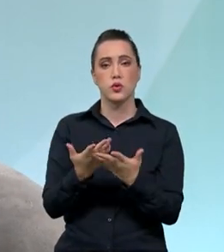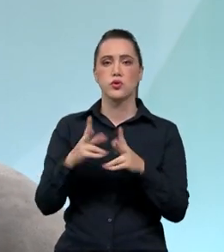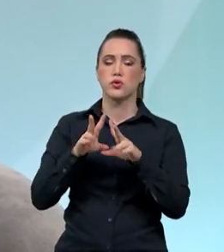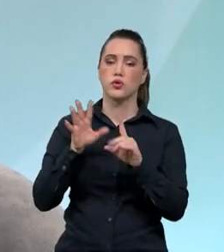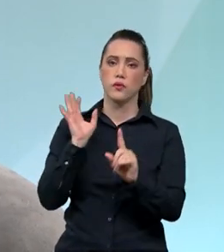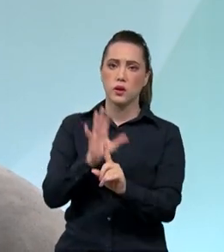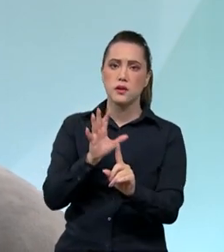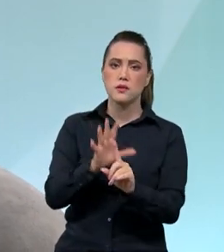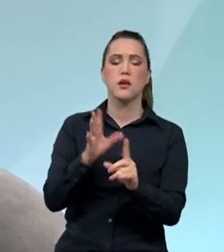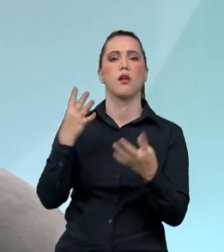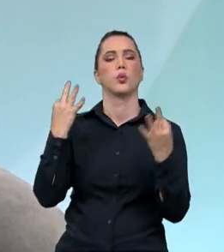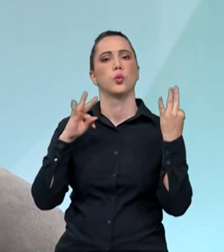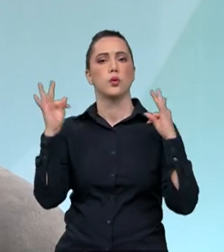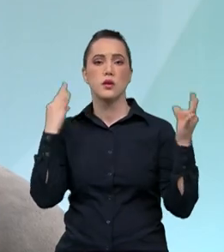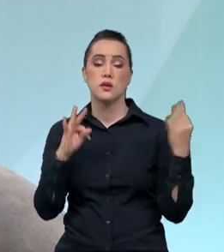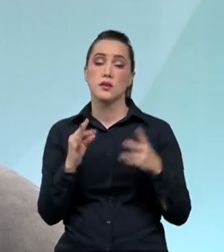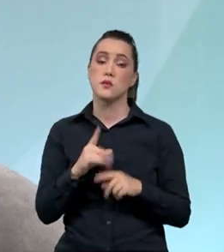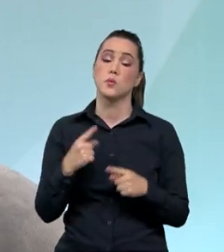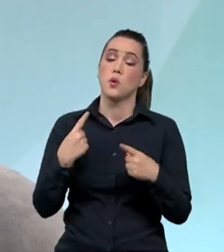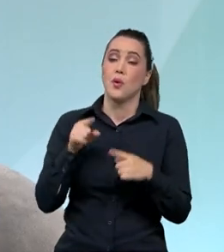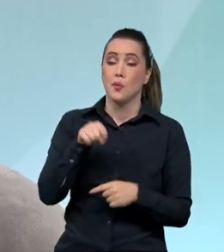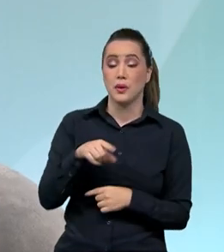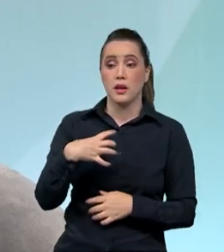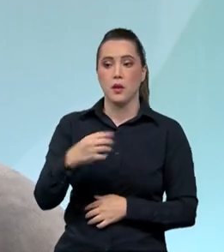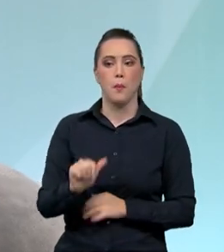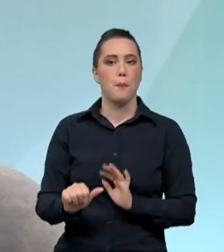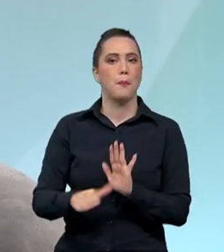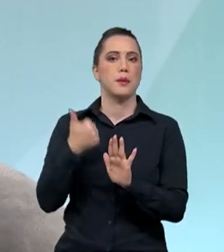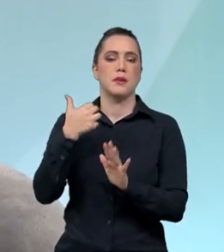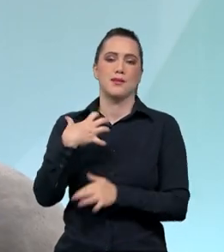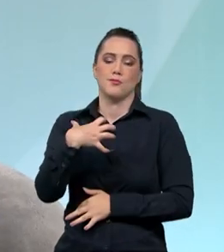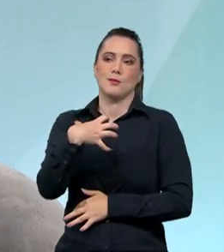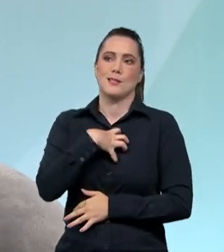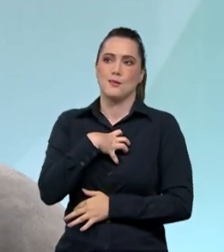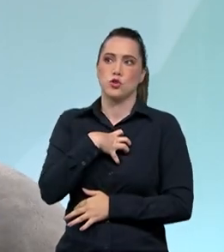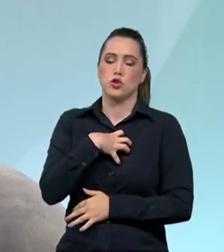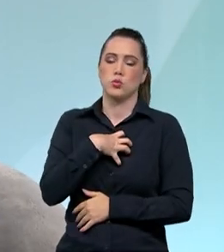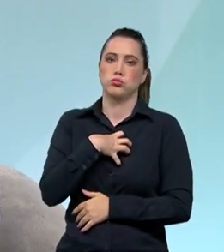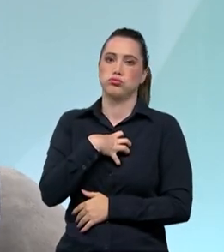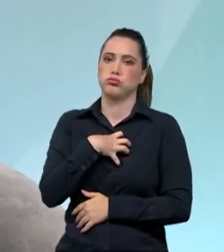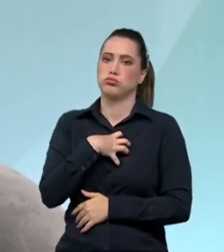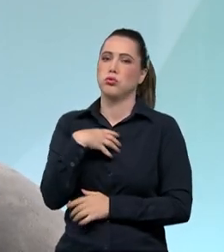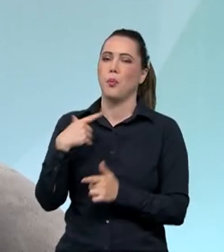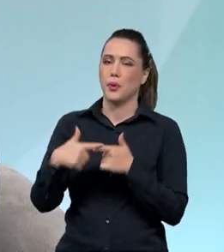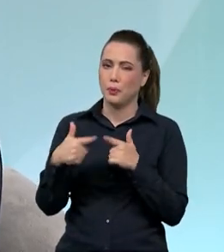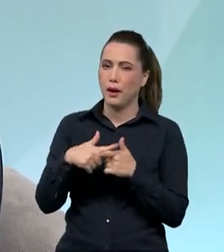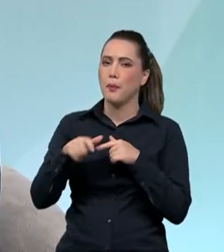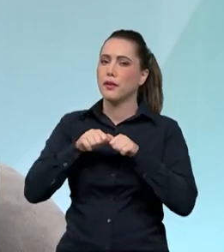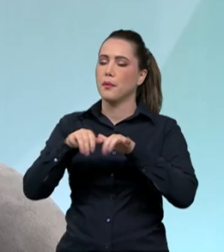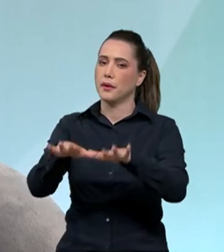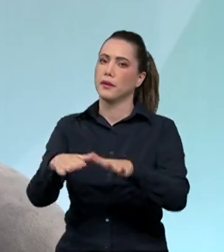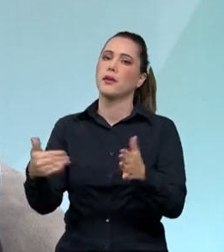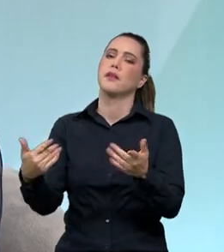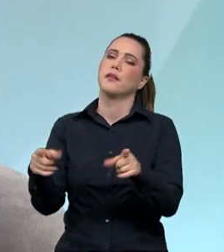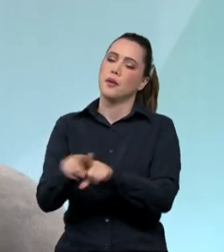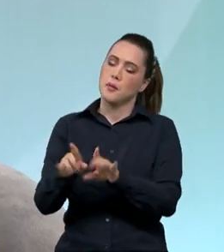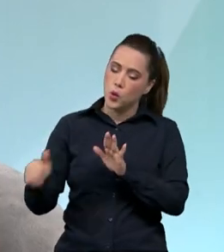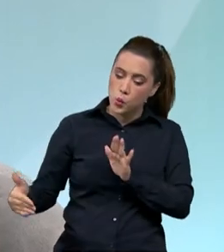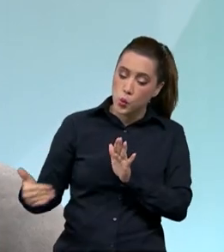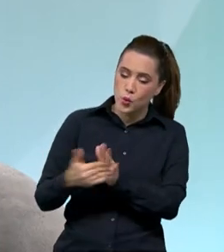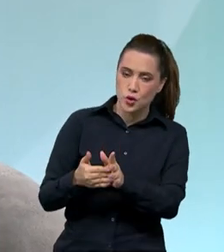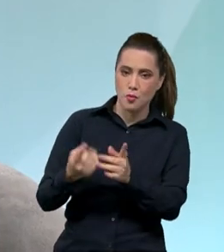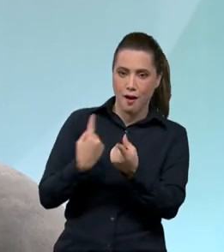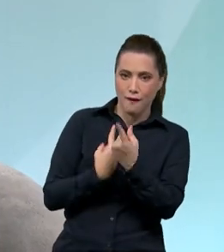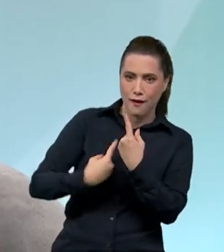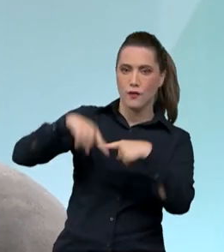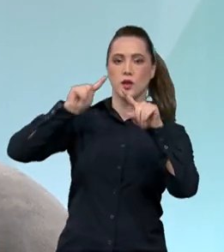o turismo. O turismo é o setor que primeiro sentiu os efeitos da pandemia e, obviamente, também o último a se recuperar. Assim